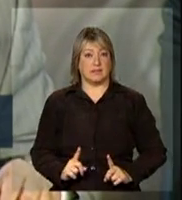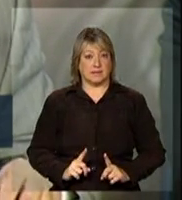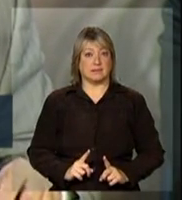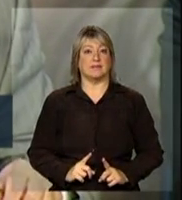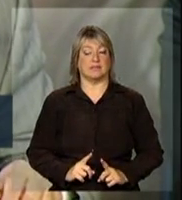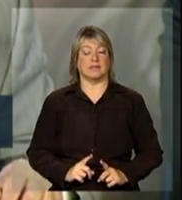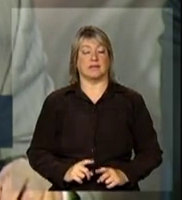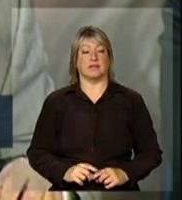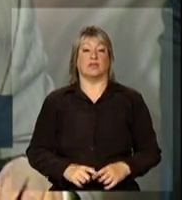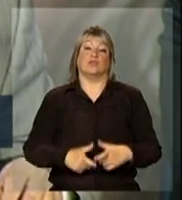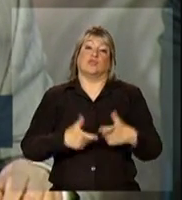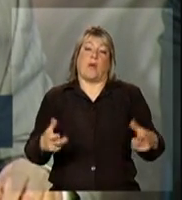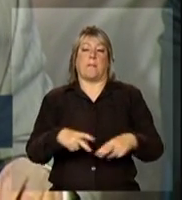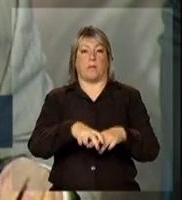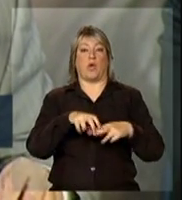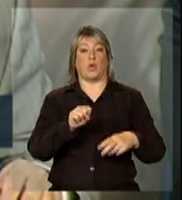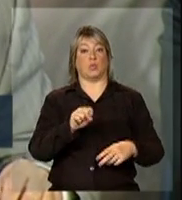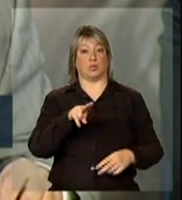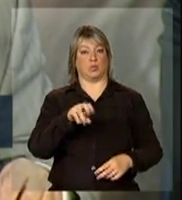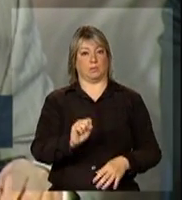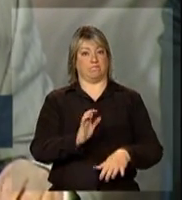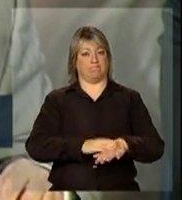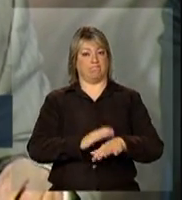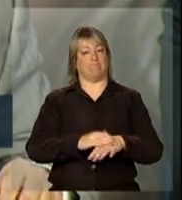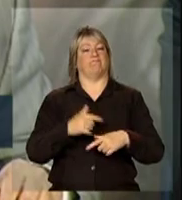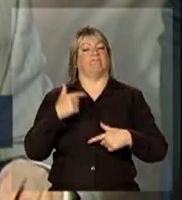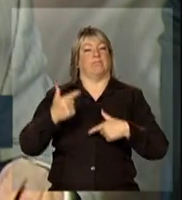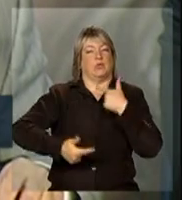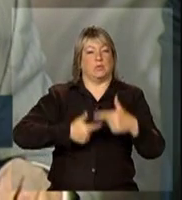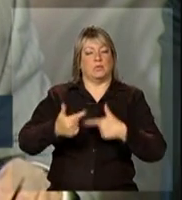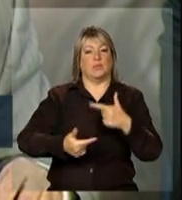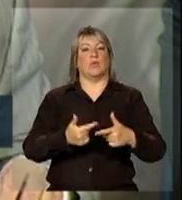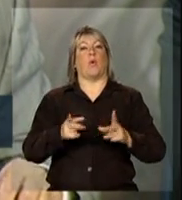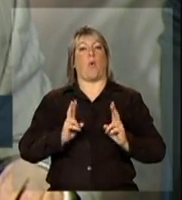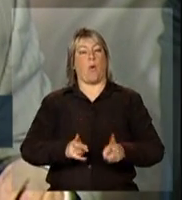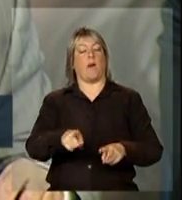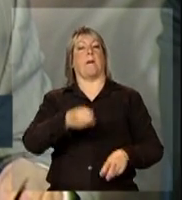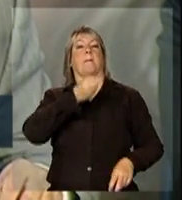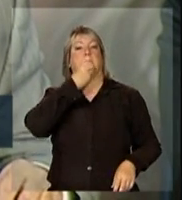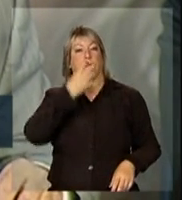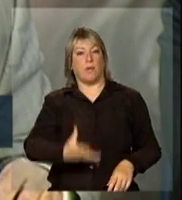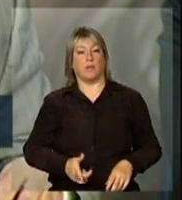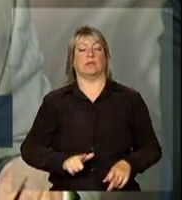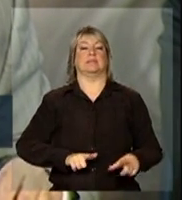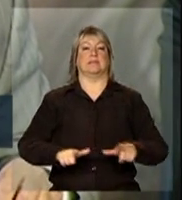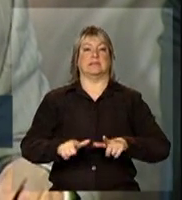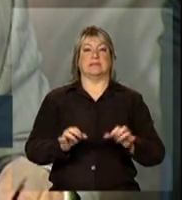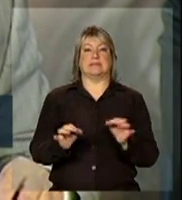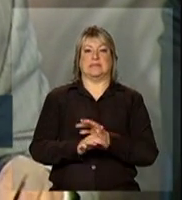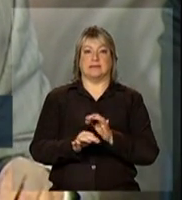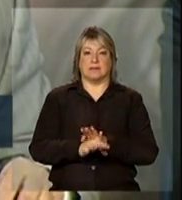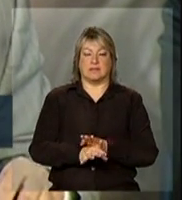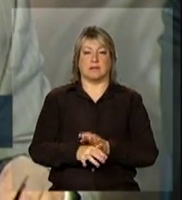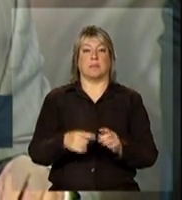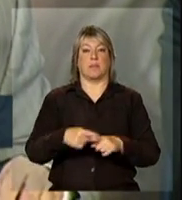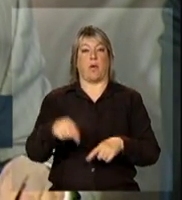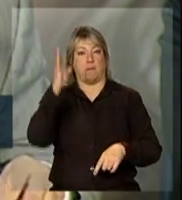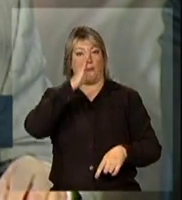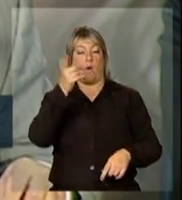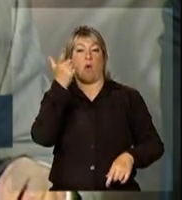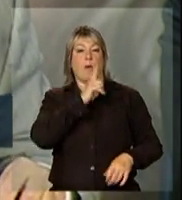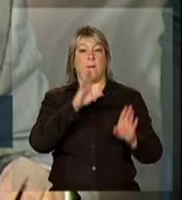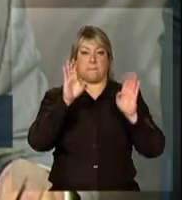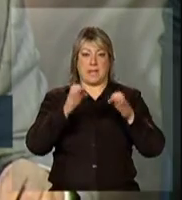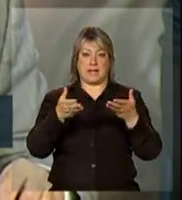aconteceu e graças ao SUS. Eu acho que o SUS é a nossa referência, continua sendo a nossa referência para que o Brasil fosse bem sucedido nessa